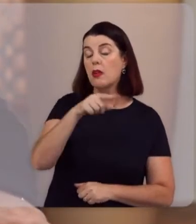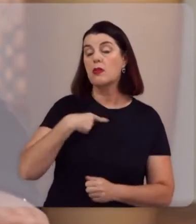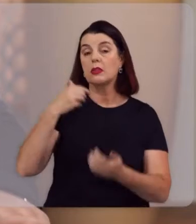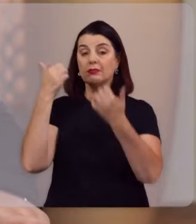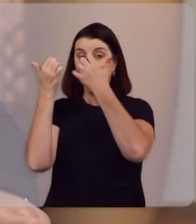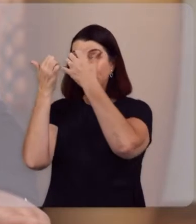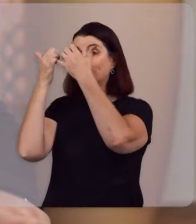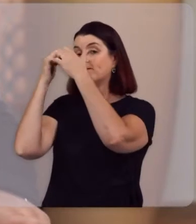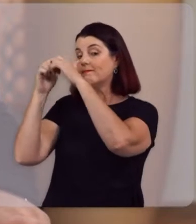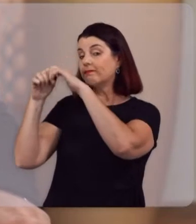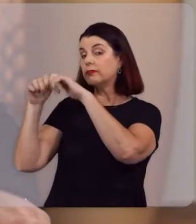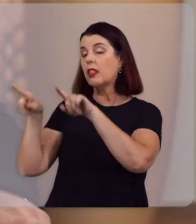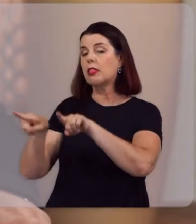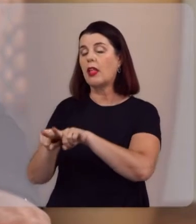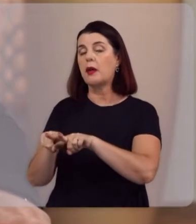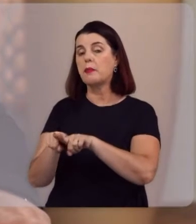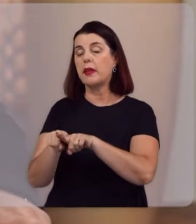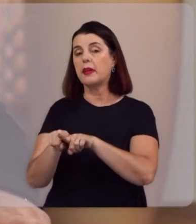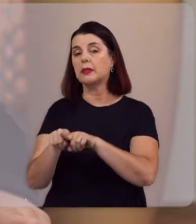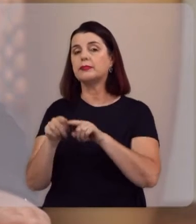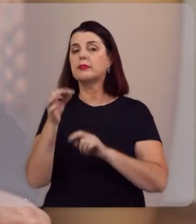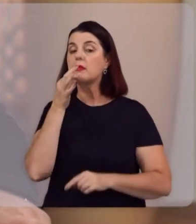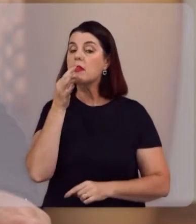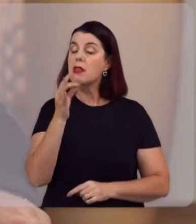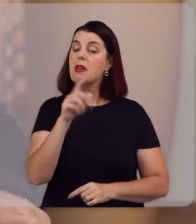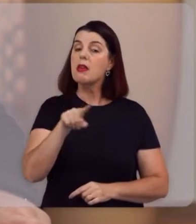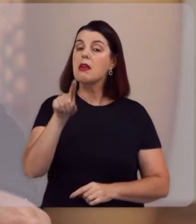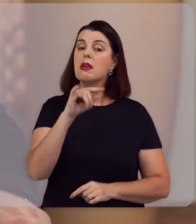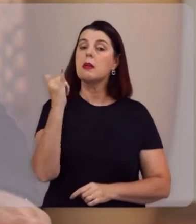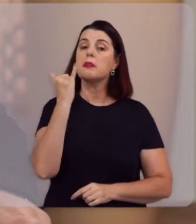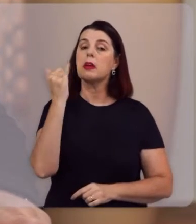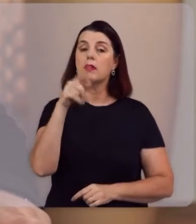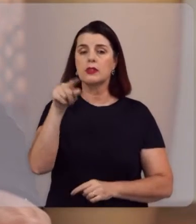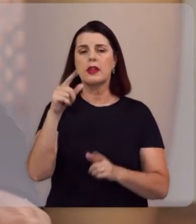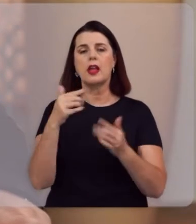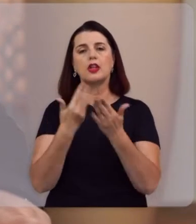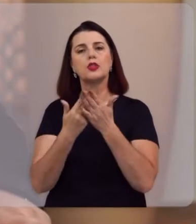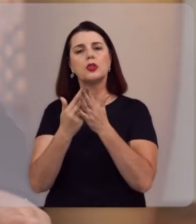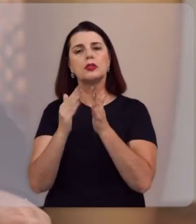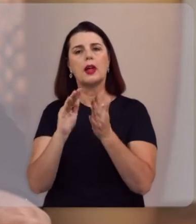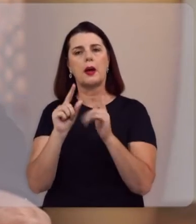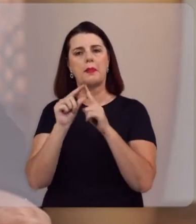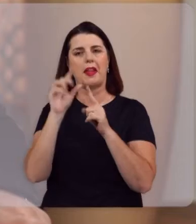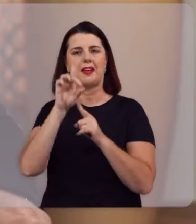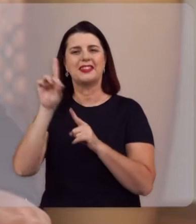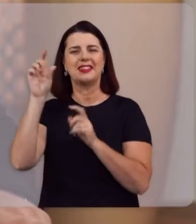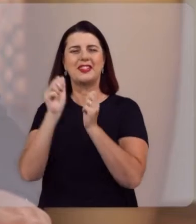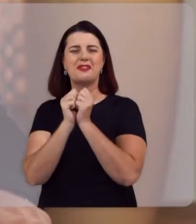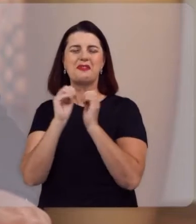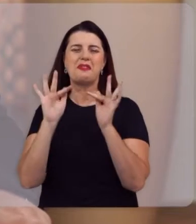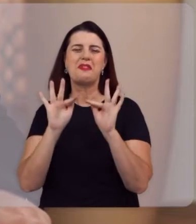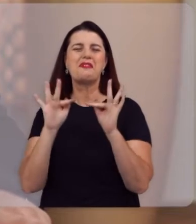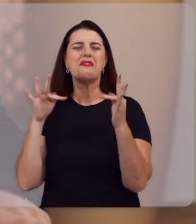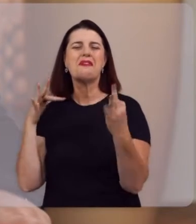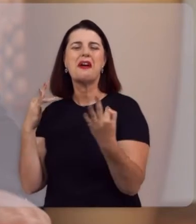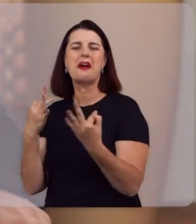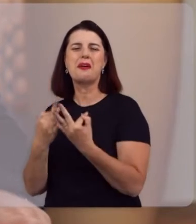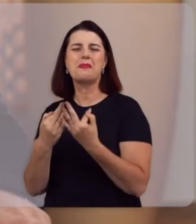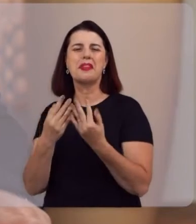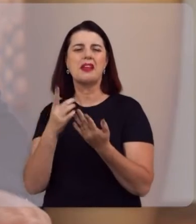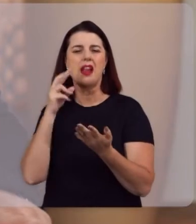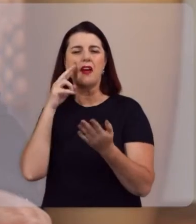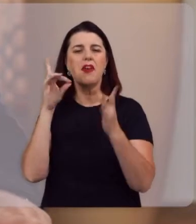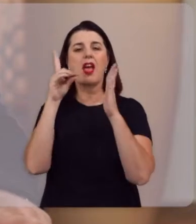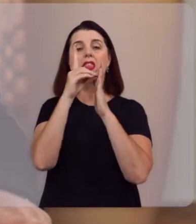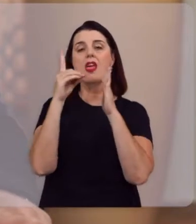meditação pessoal. Mas também há uma dica muito preciosa para você estudar a Bíblia com a sua família. Talvez você pode seguir um livro